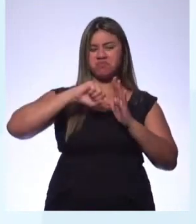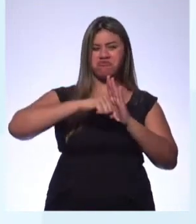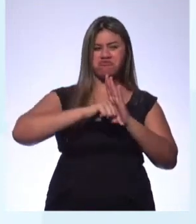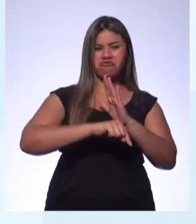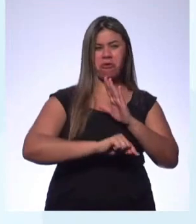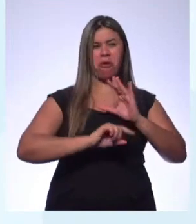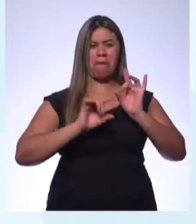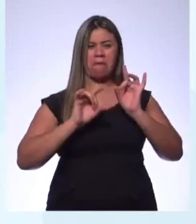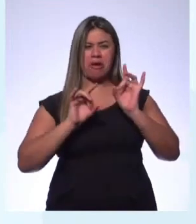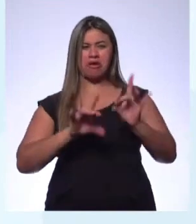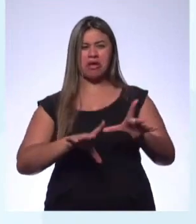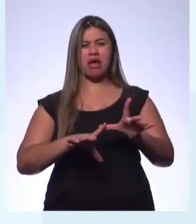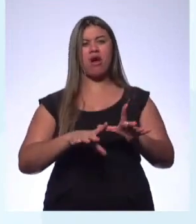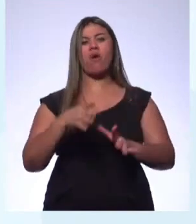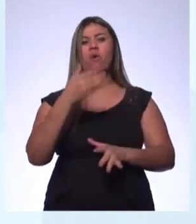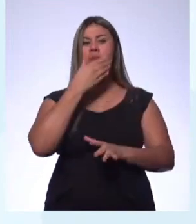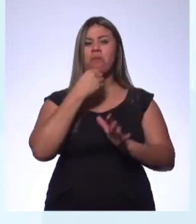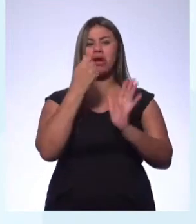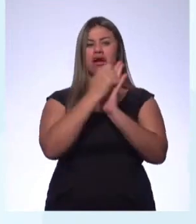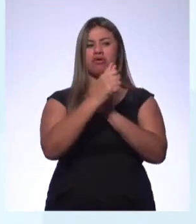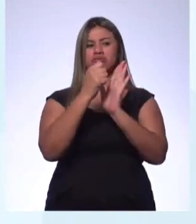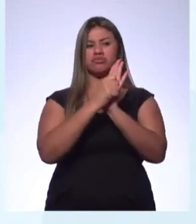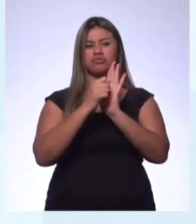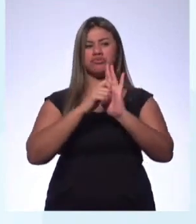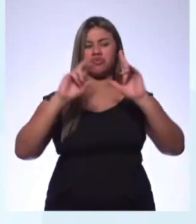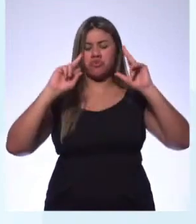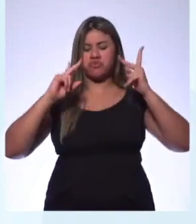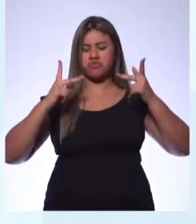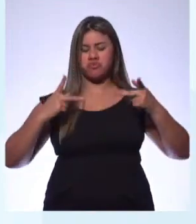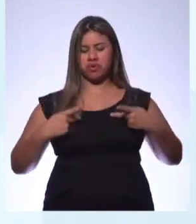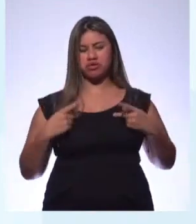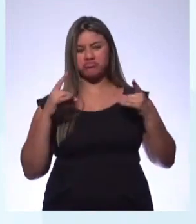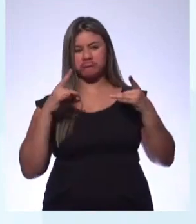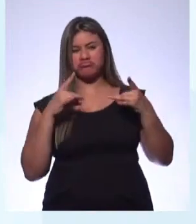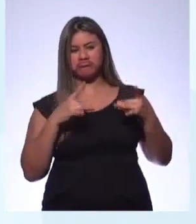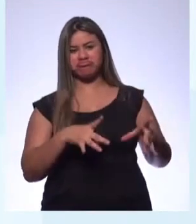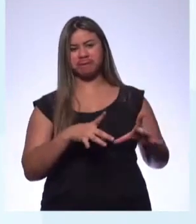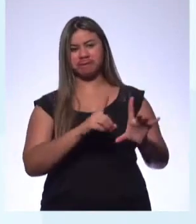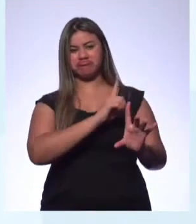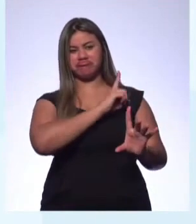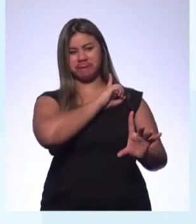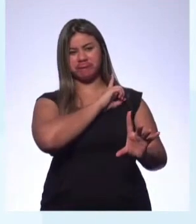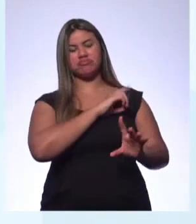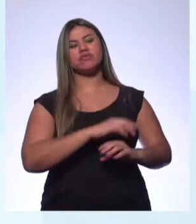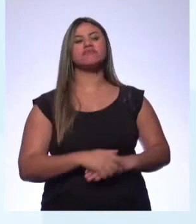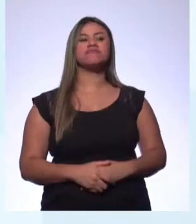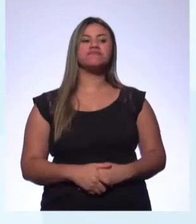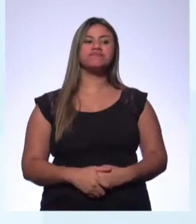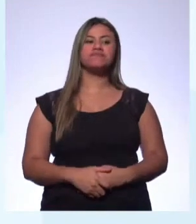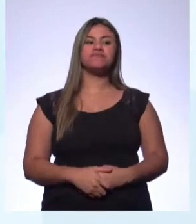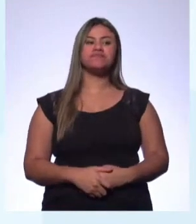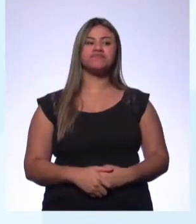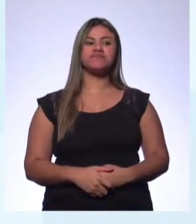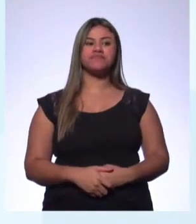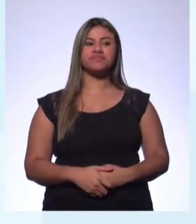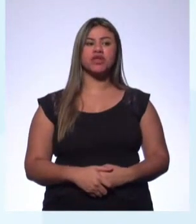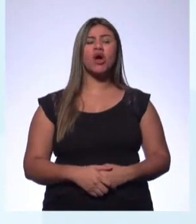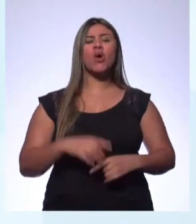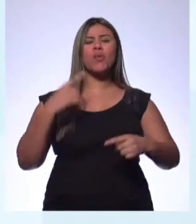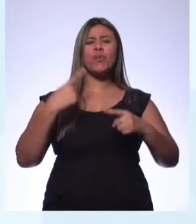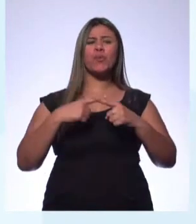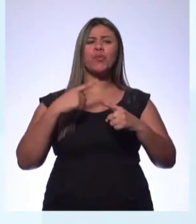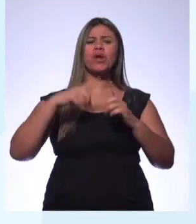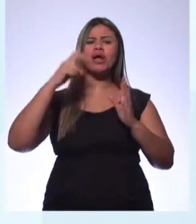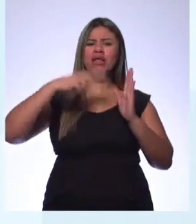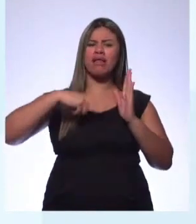o que, nas palavras do autor, são os seres humanos deixados para trás. Por que você deveria ler